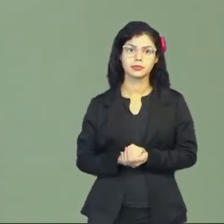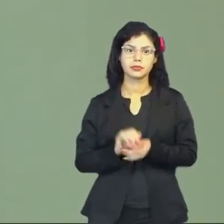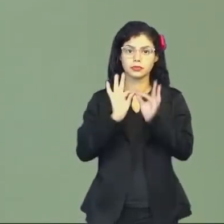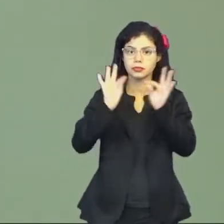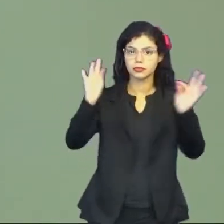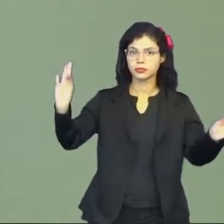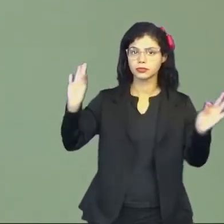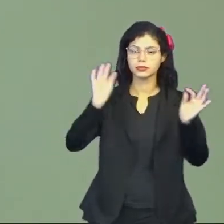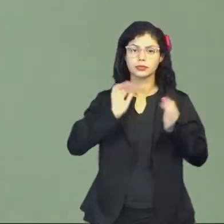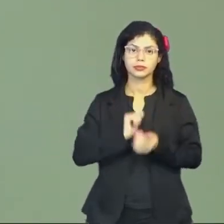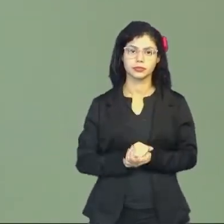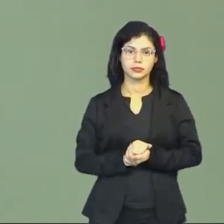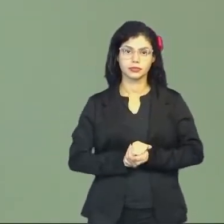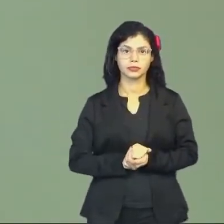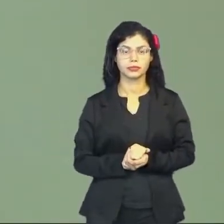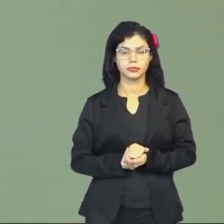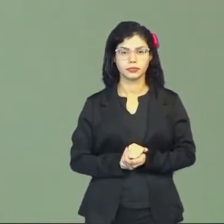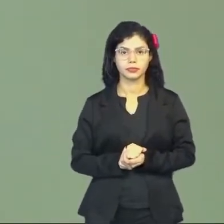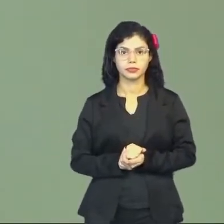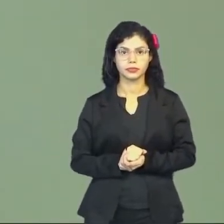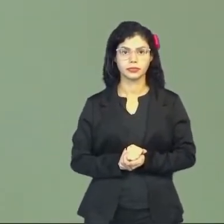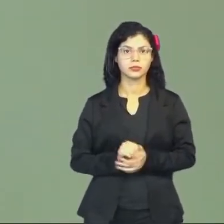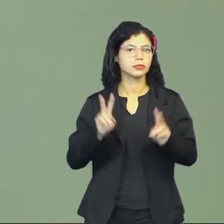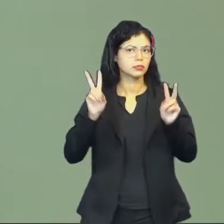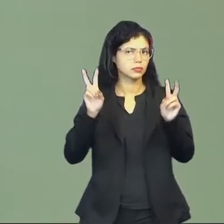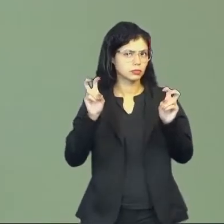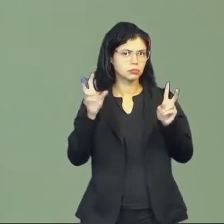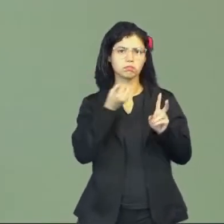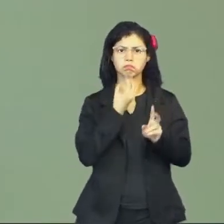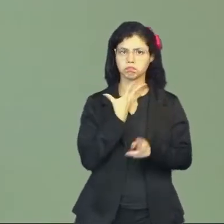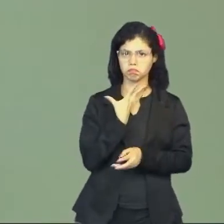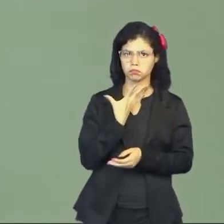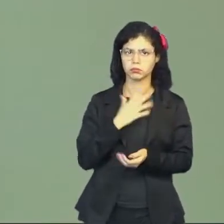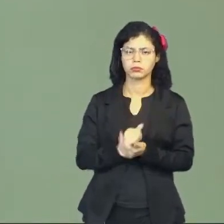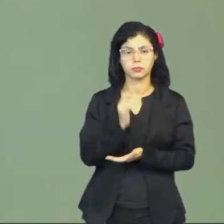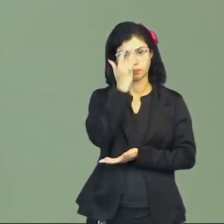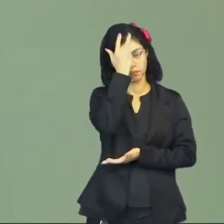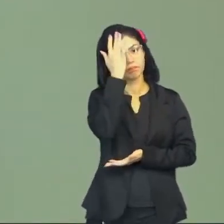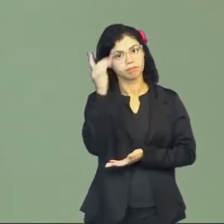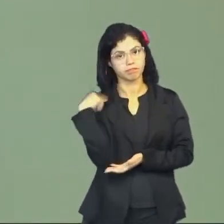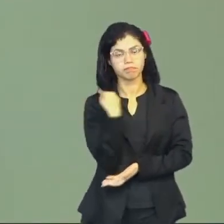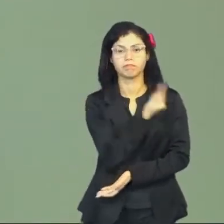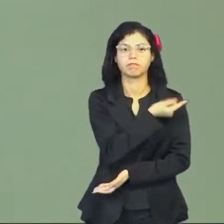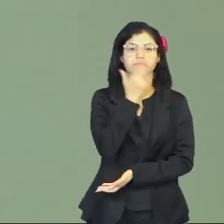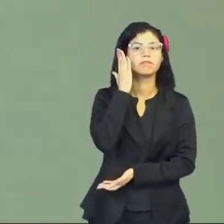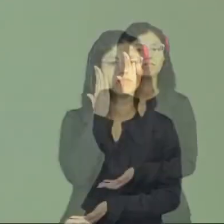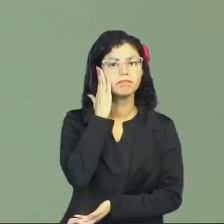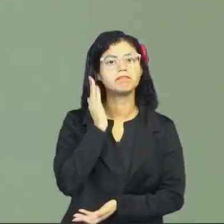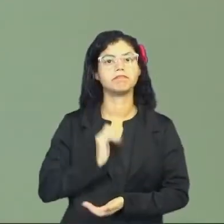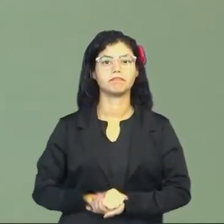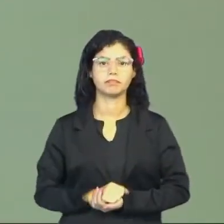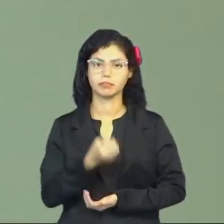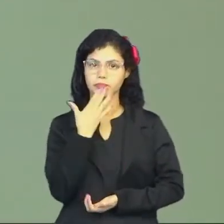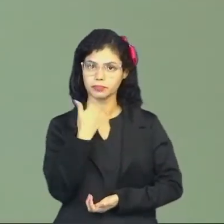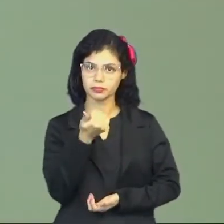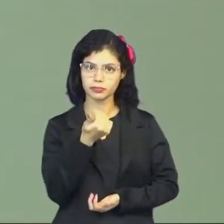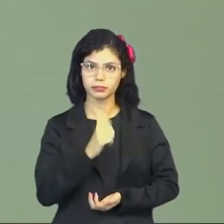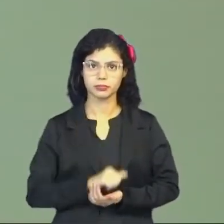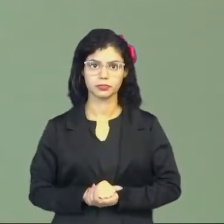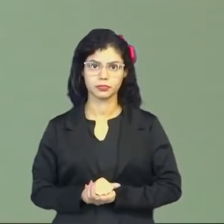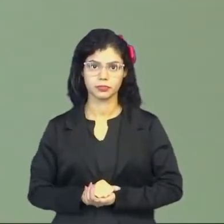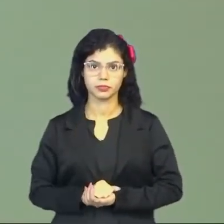medidas, tá? É um assunto bom e fácil da gente entender, tudo bem?